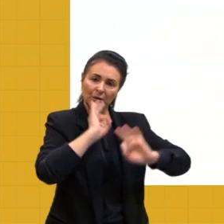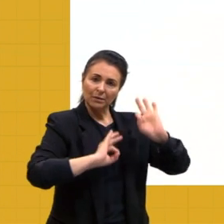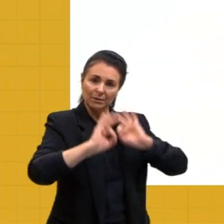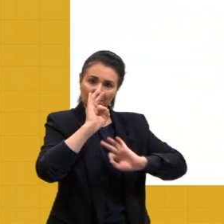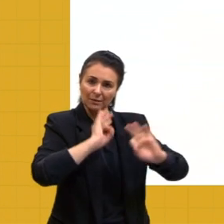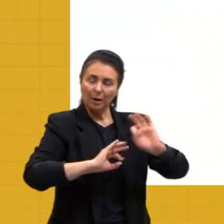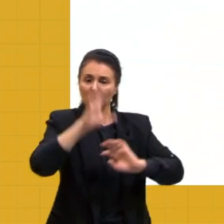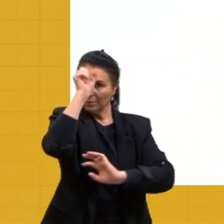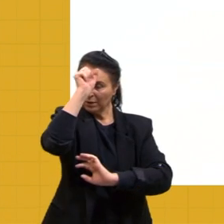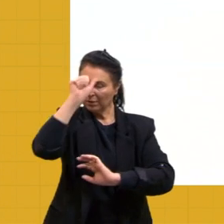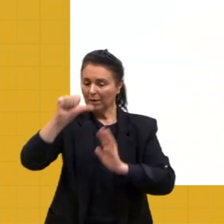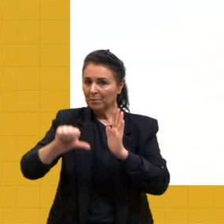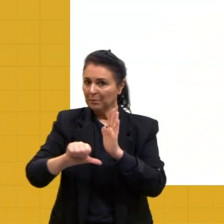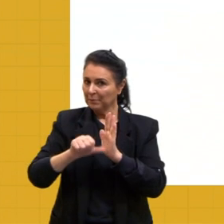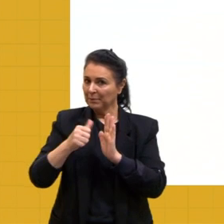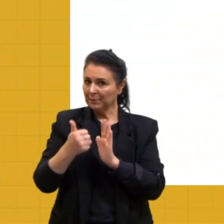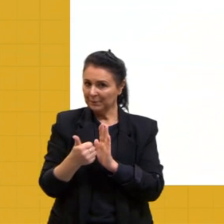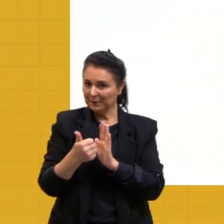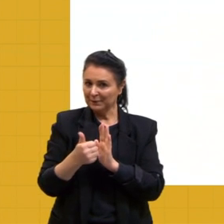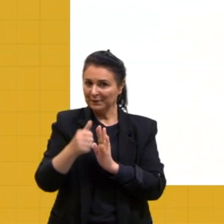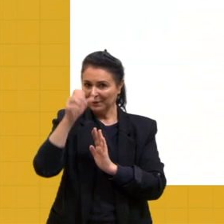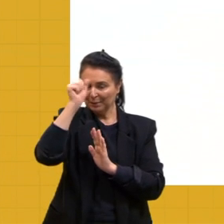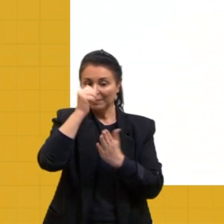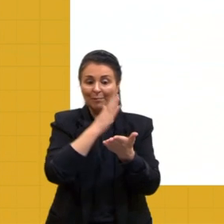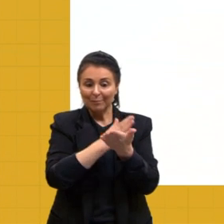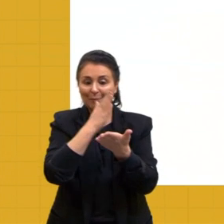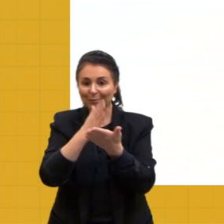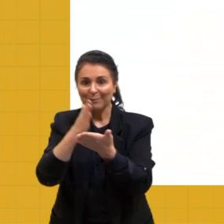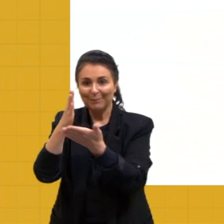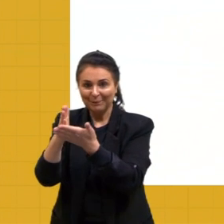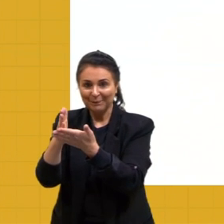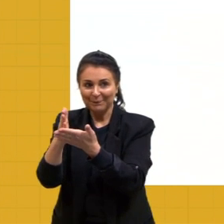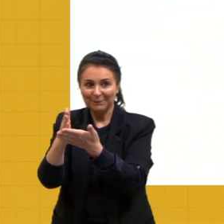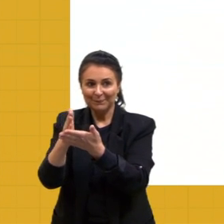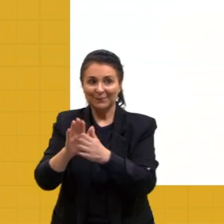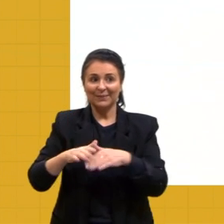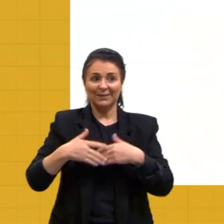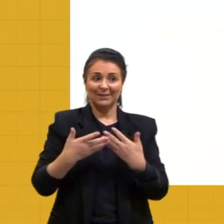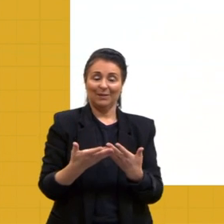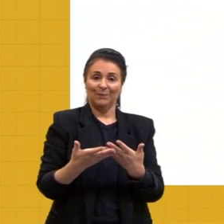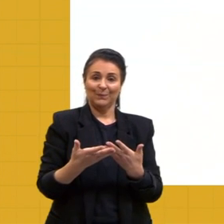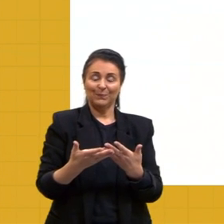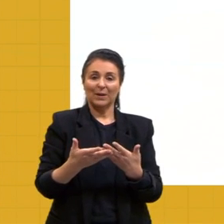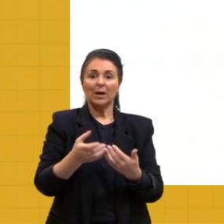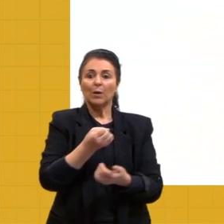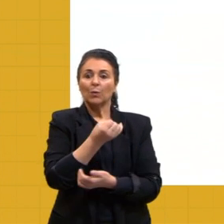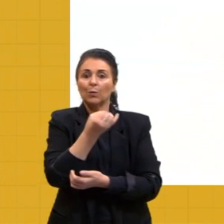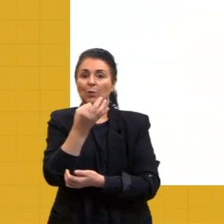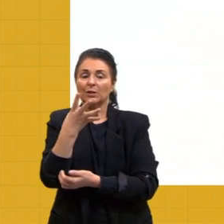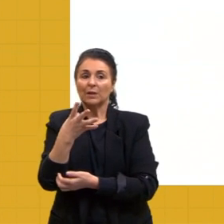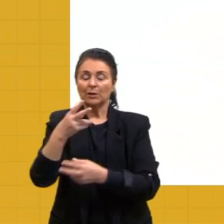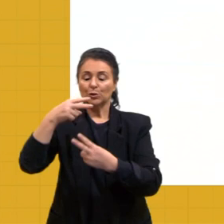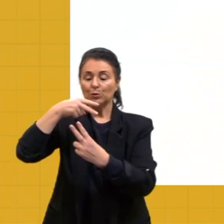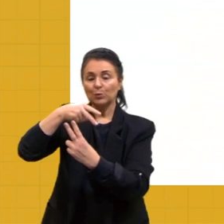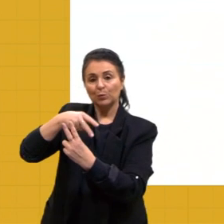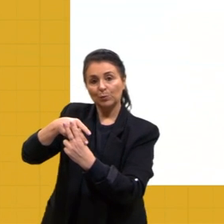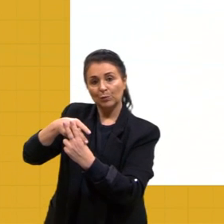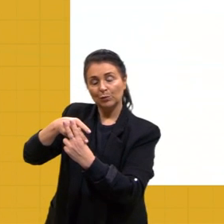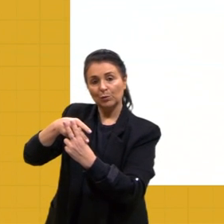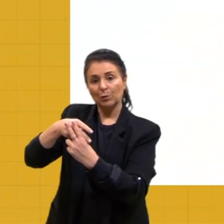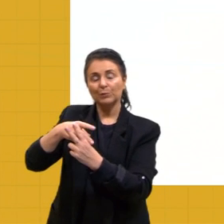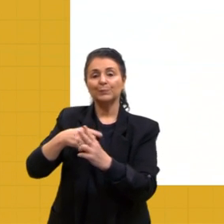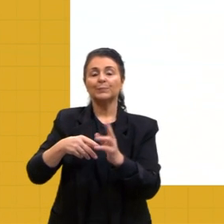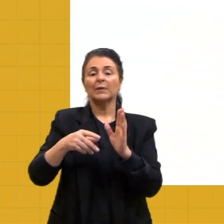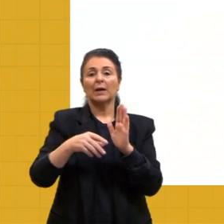aprender melhor, aprender em partes, né? Então, de acordo com a quantidade de cromossomos, as células são